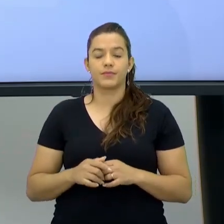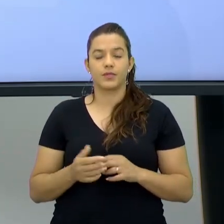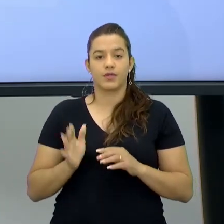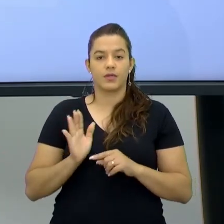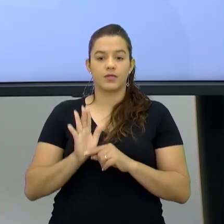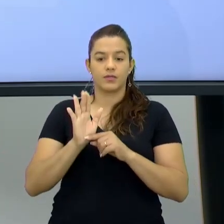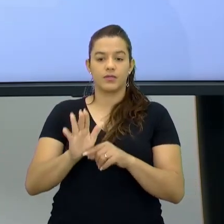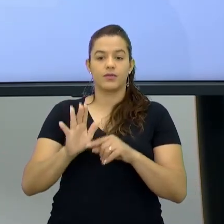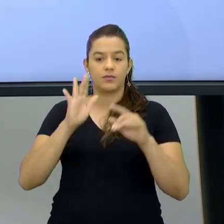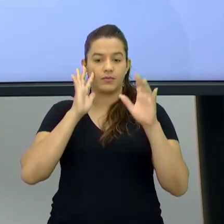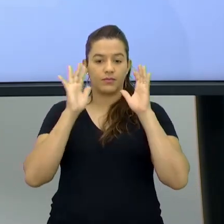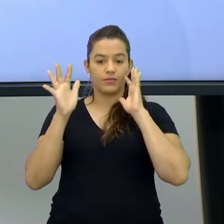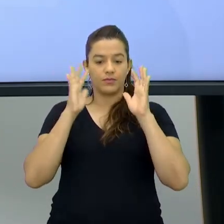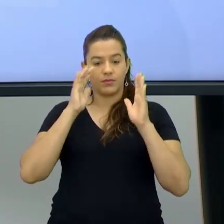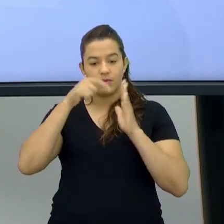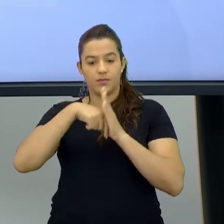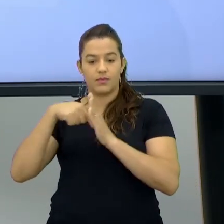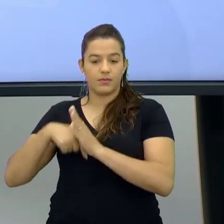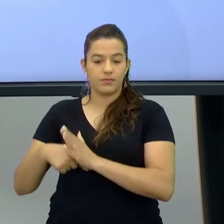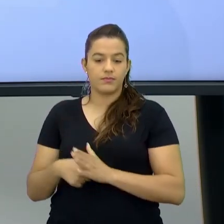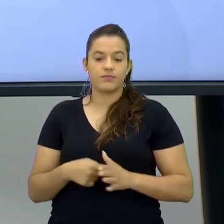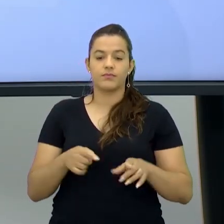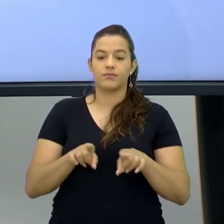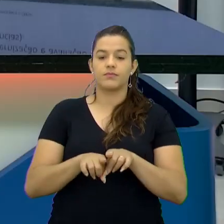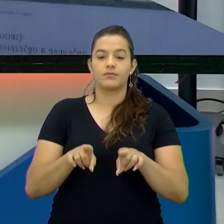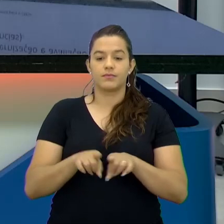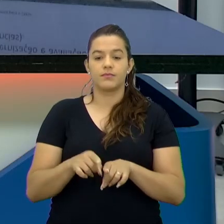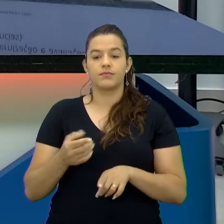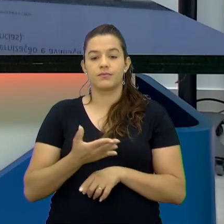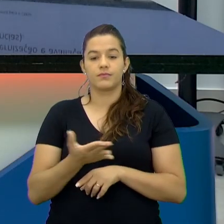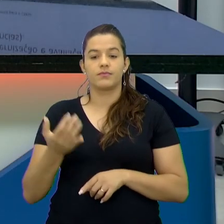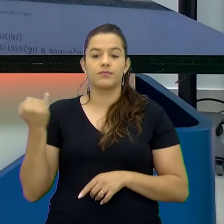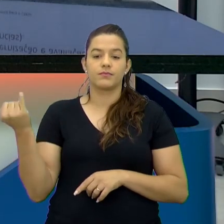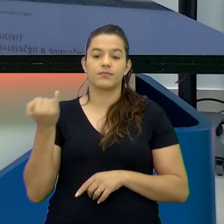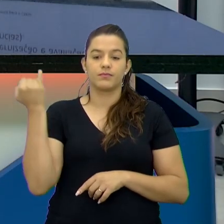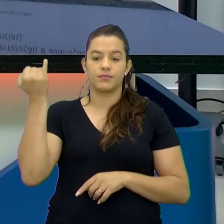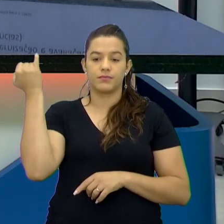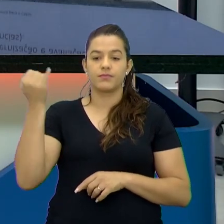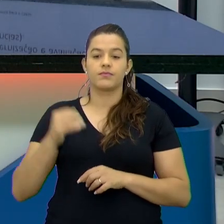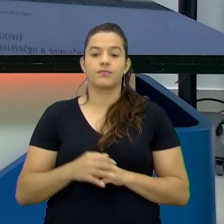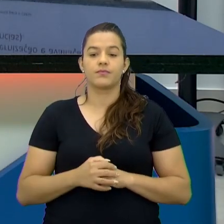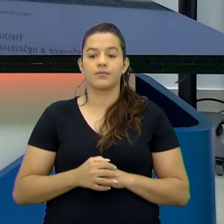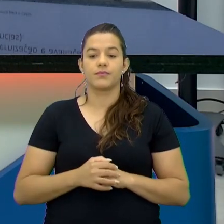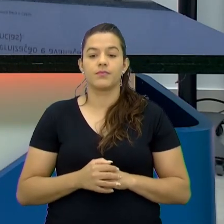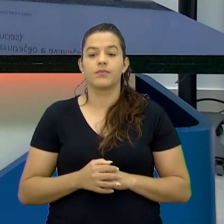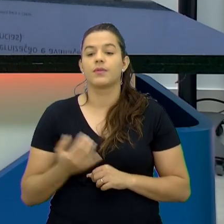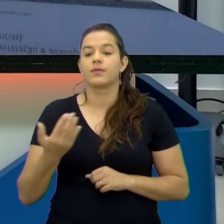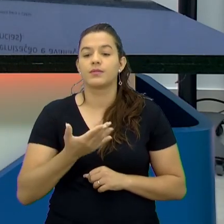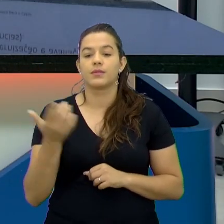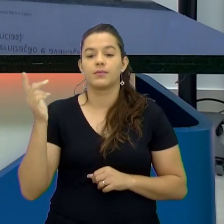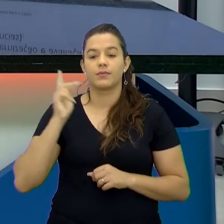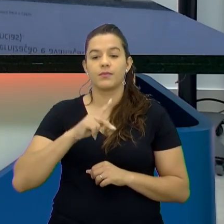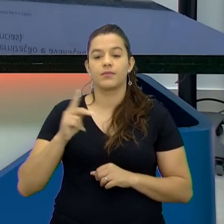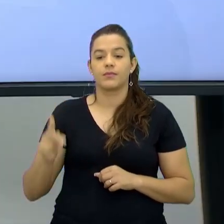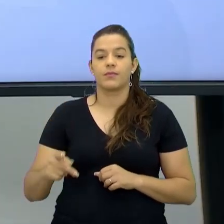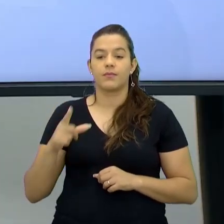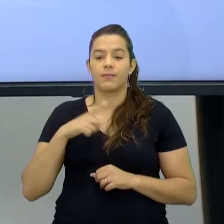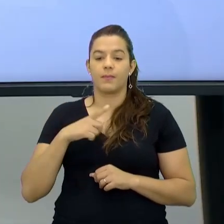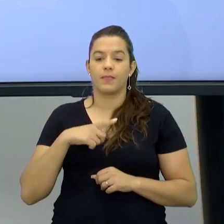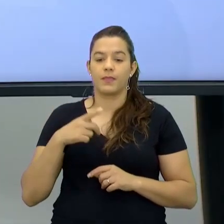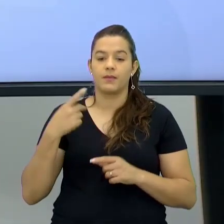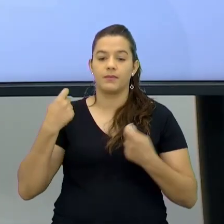reflexão Você já faz uma autoavaliação Uma autoavaliação Que é isso que é importante importantíssimo Então assim Não precisa o professor Chegar lá agora Com uma